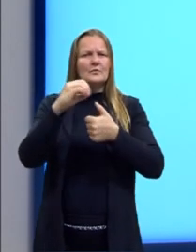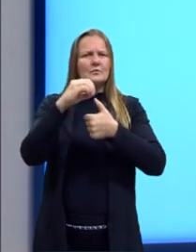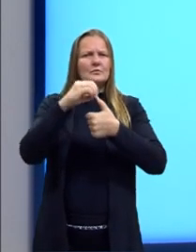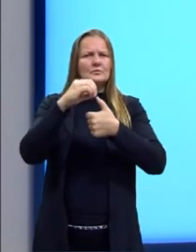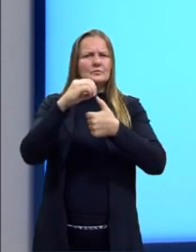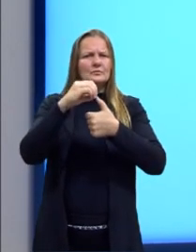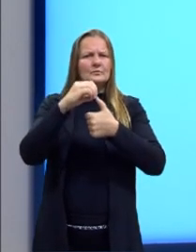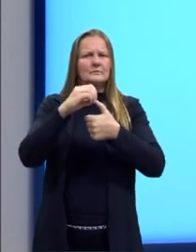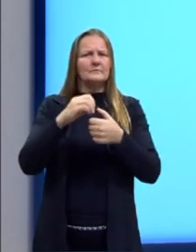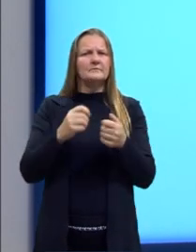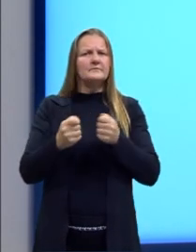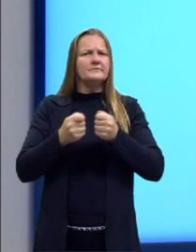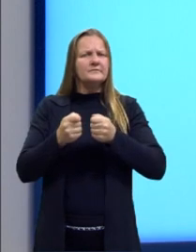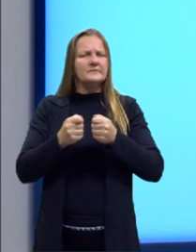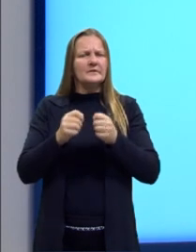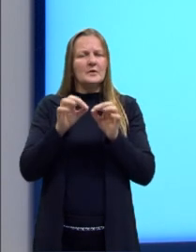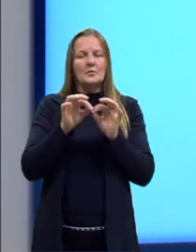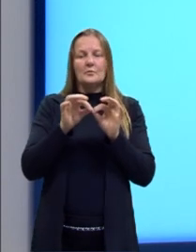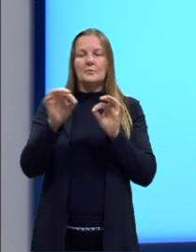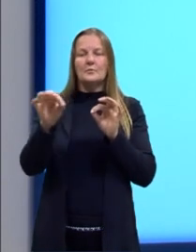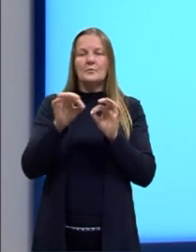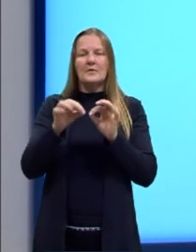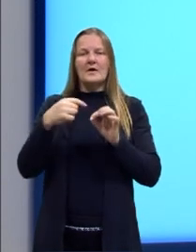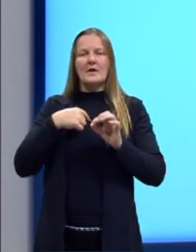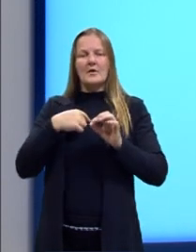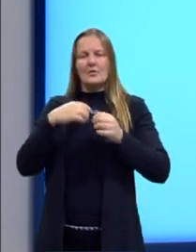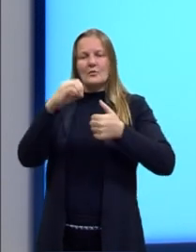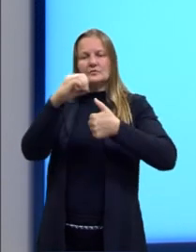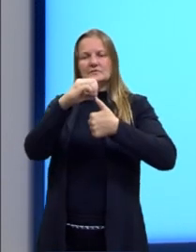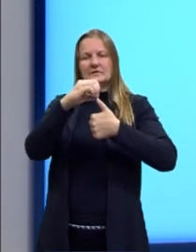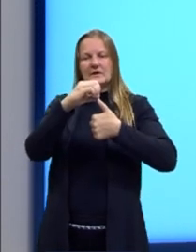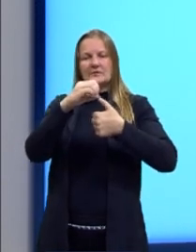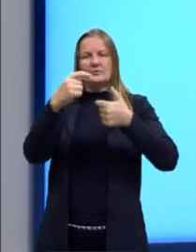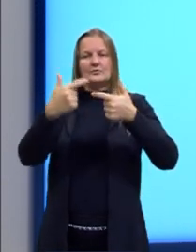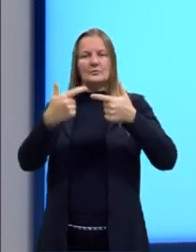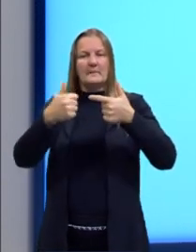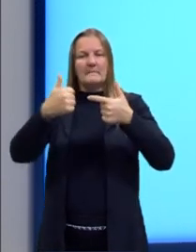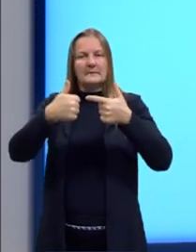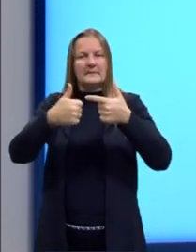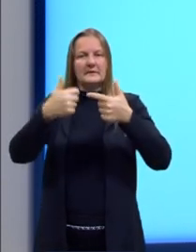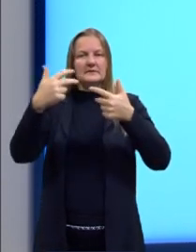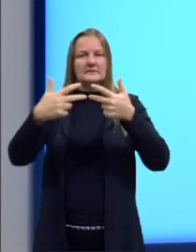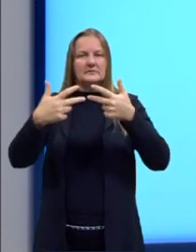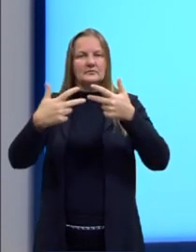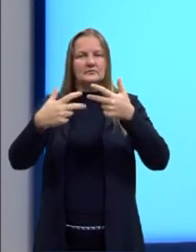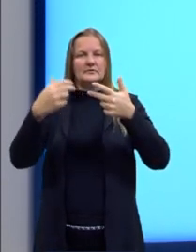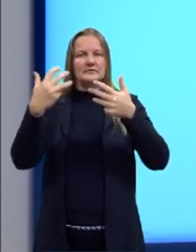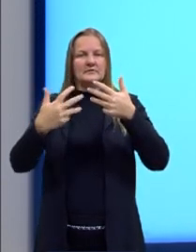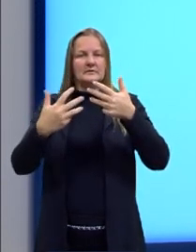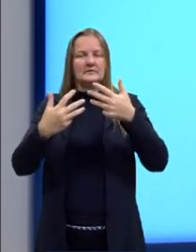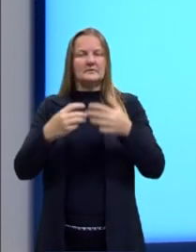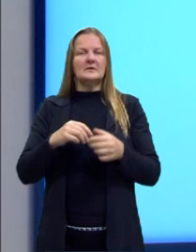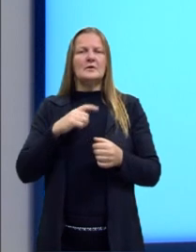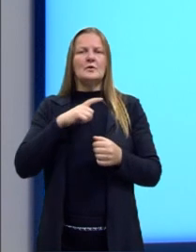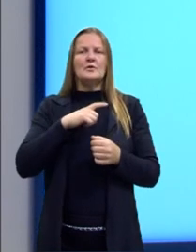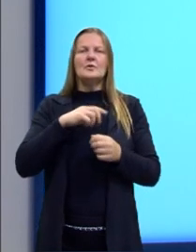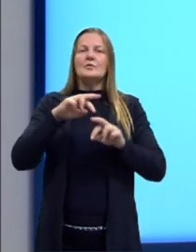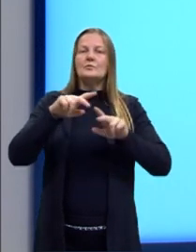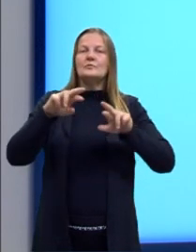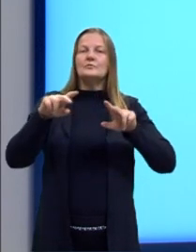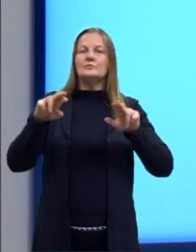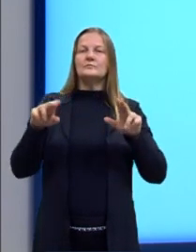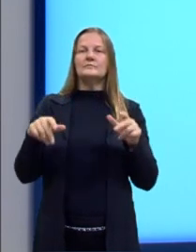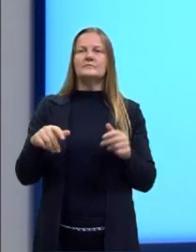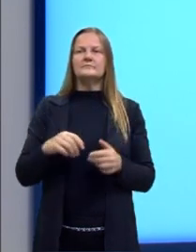maior a distância que eu tenho do zero, zero condicional, primeira condicional, segunda